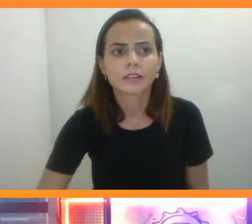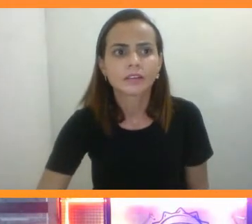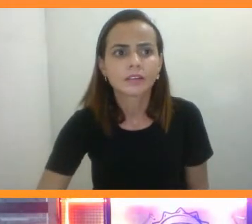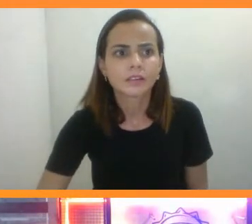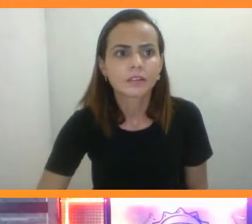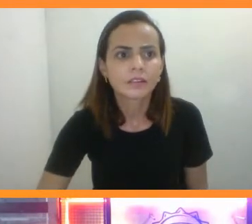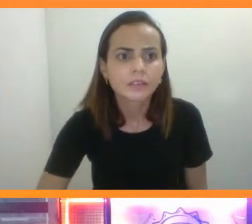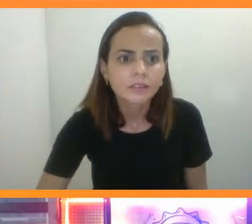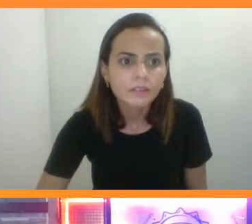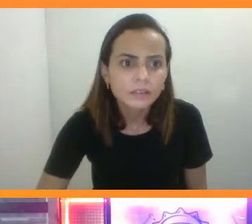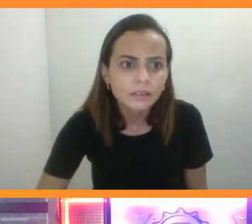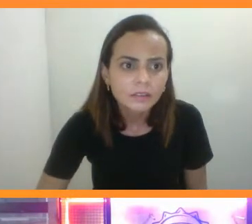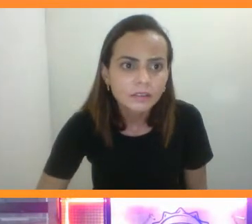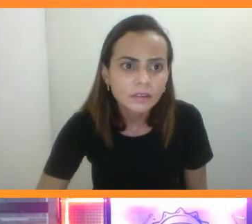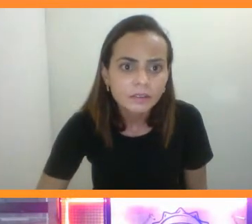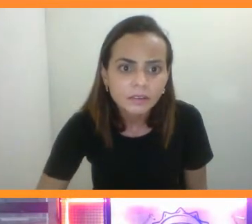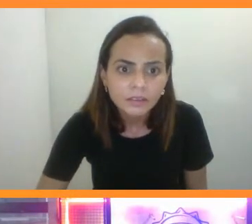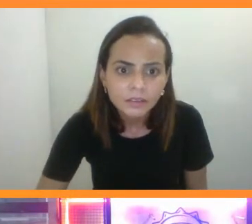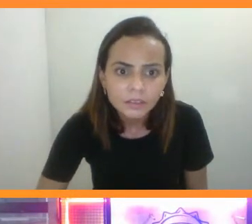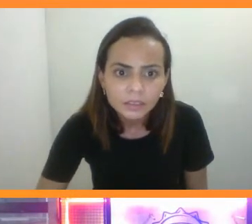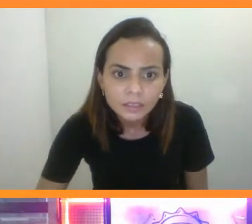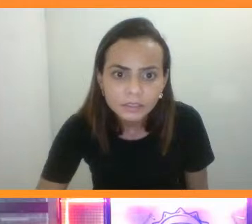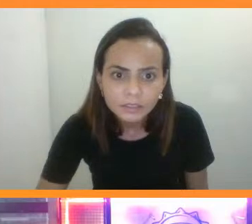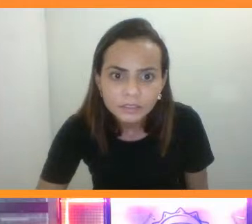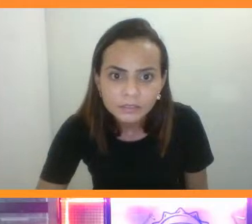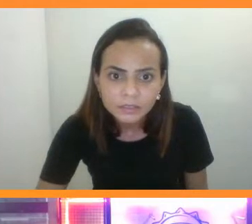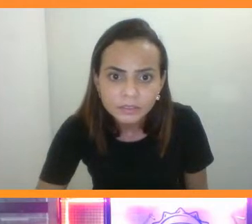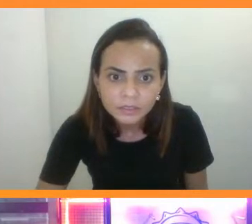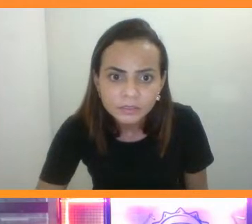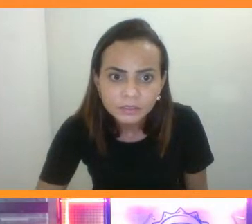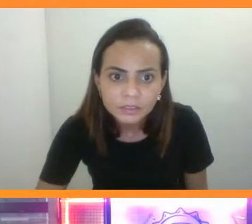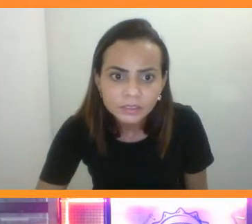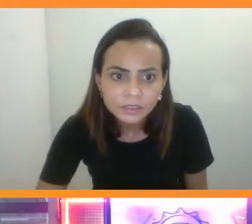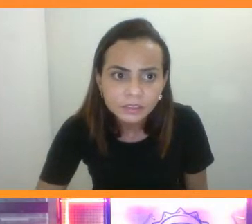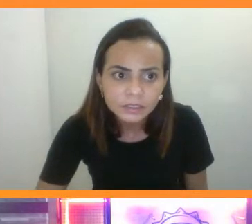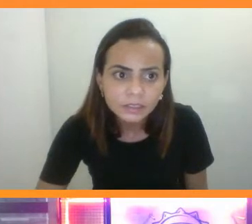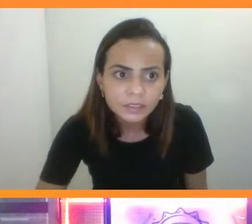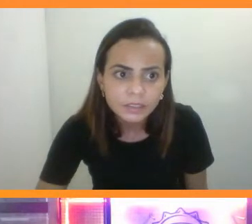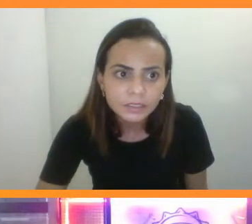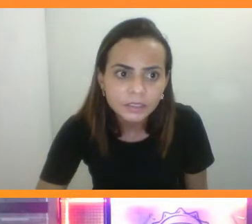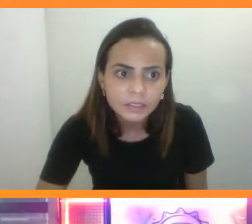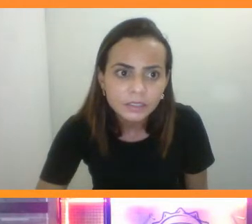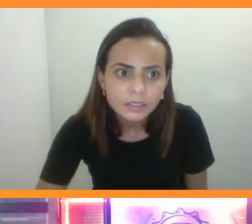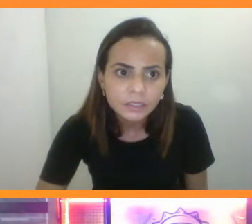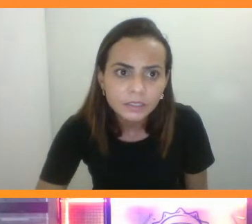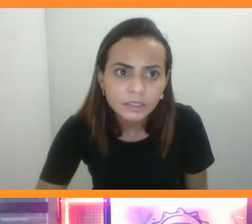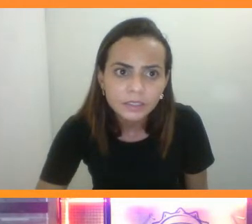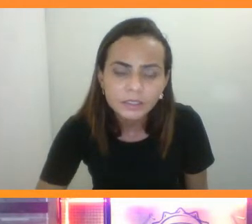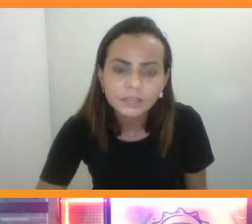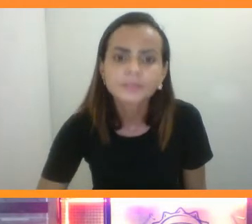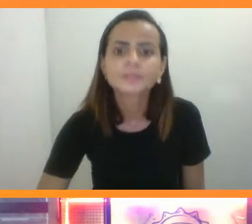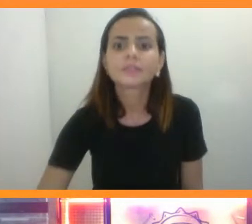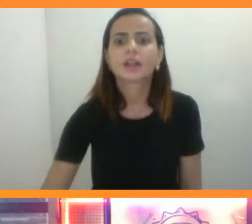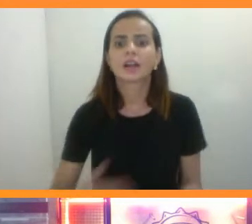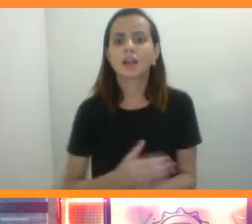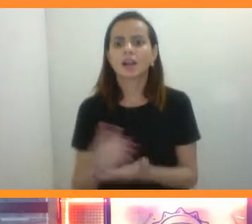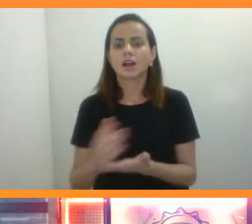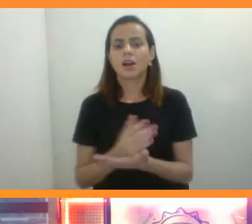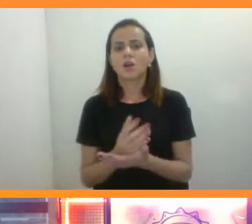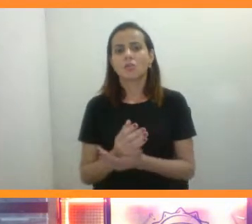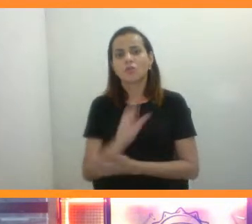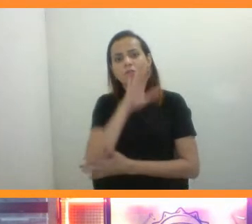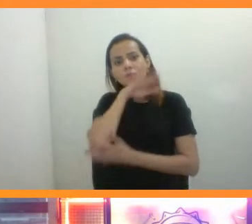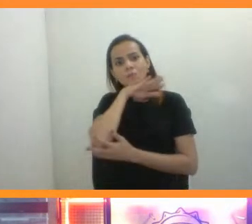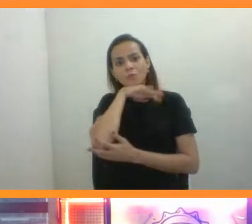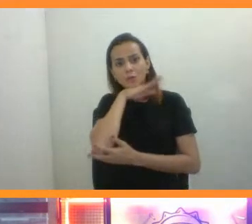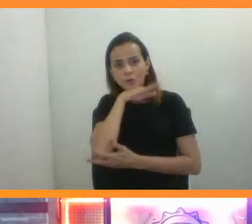ovários de animais que estão em viés de extinção e que morreram acidentalmente e aí a gente consegue